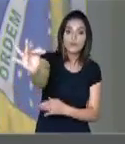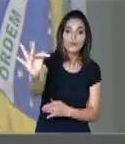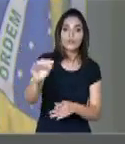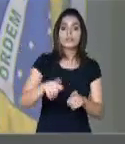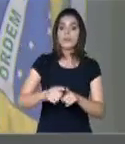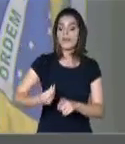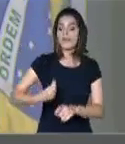presbiterianos.